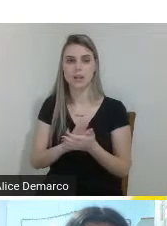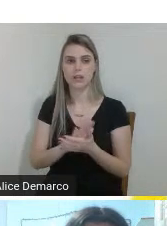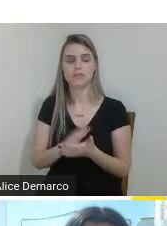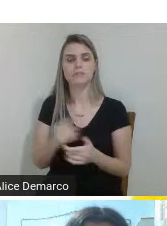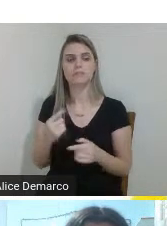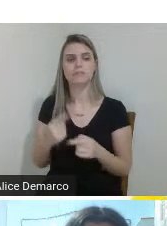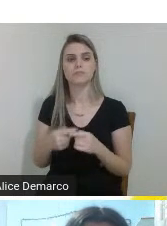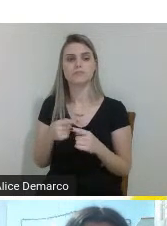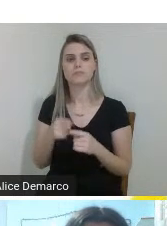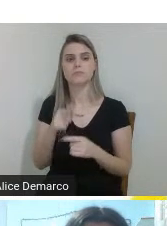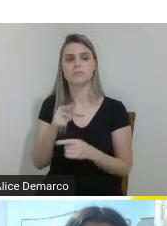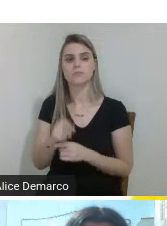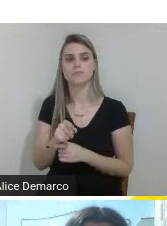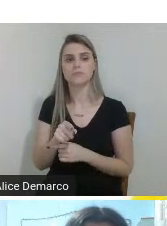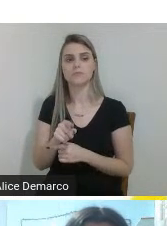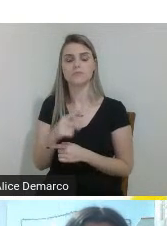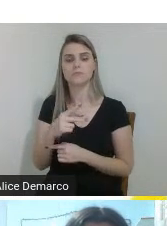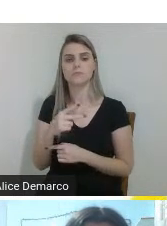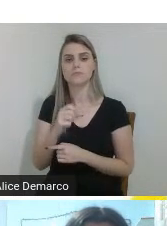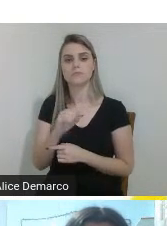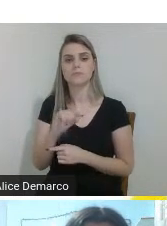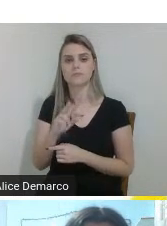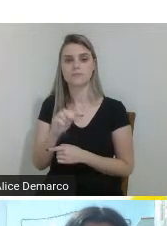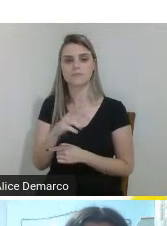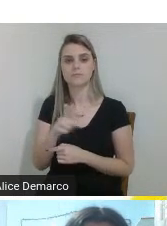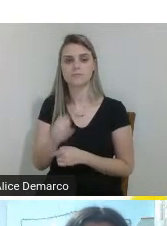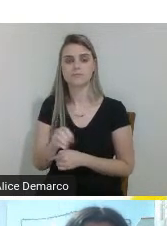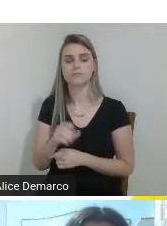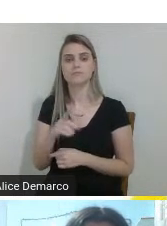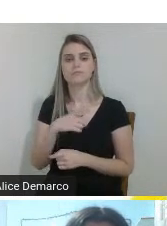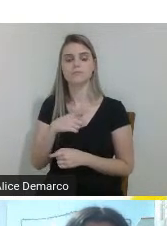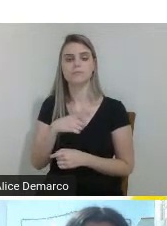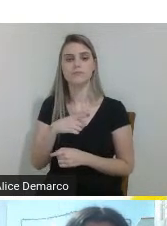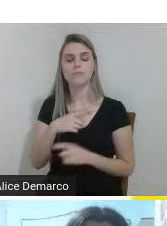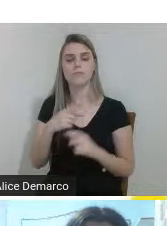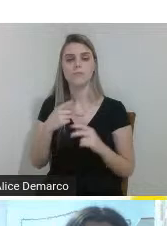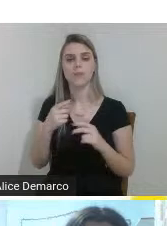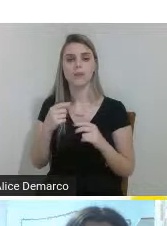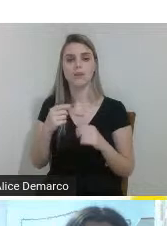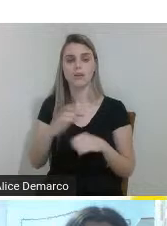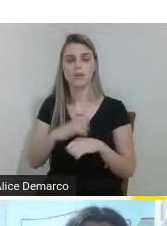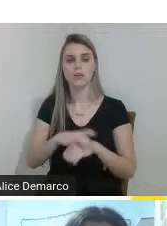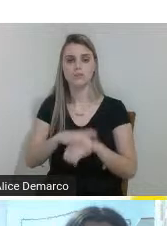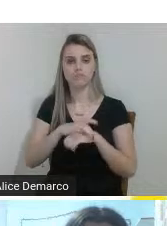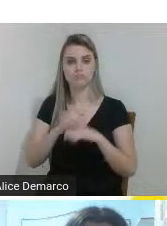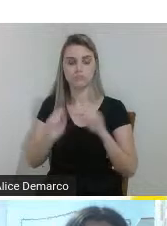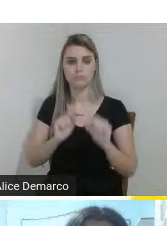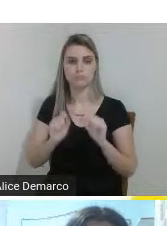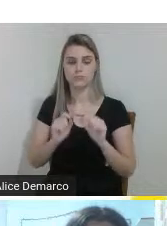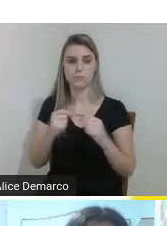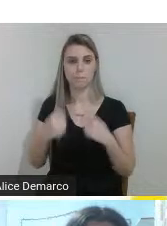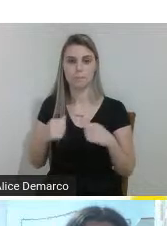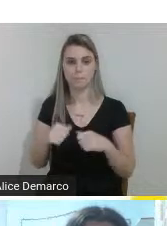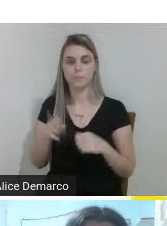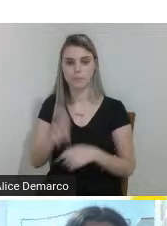se denomina passivação então ele tem uma resistência mecânica adequada para o que a gente utilizaria e o